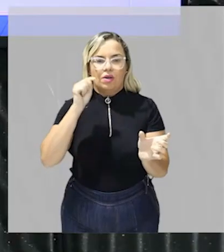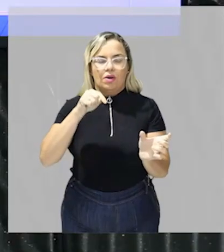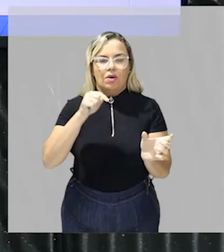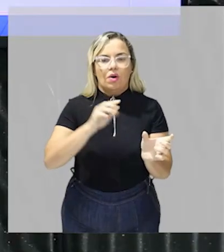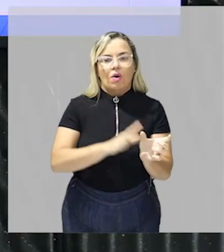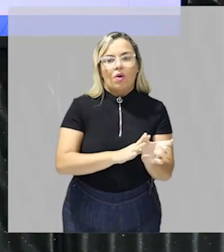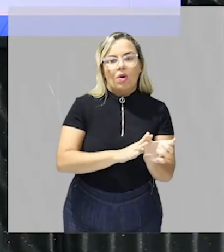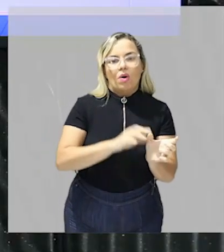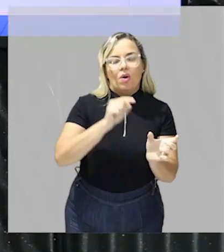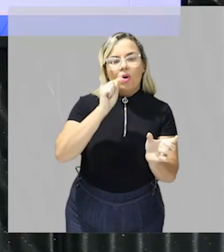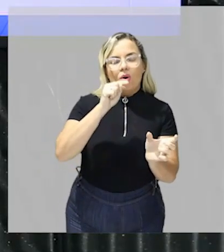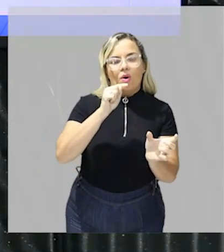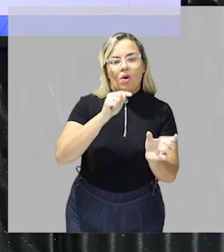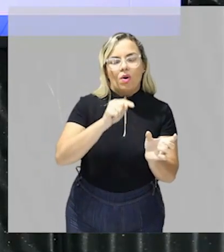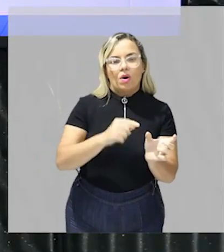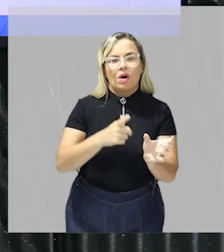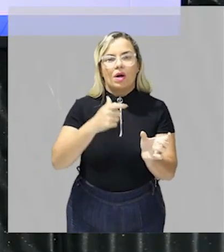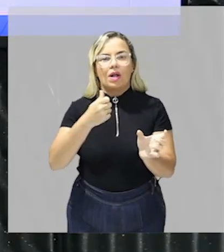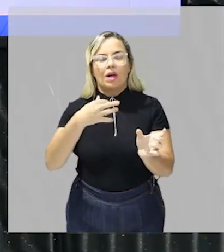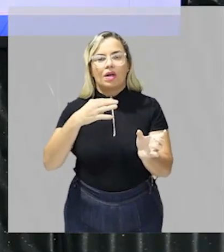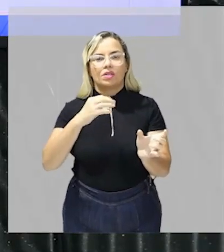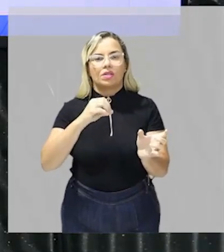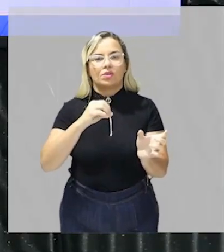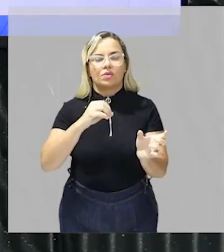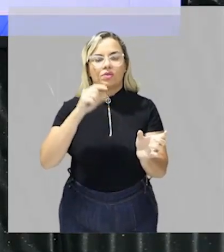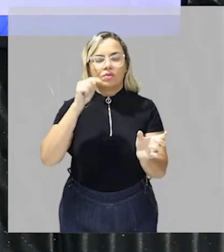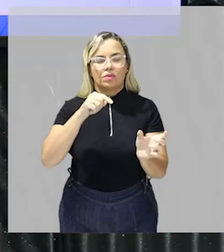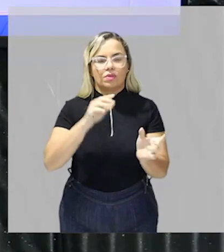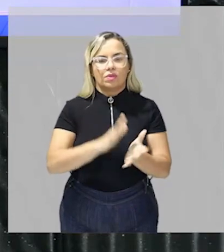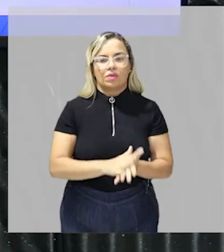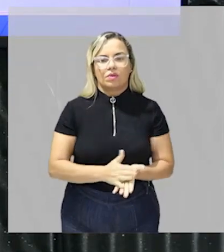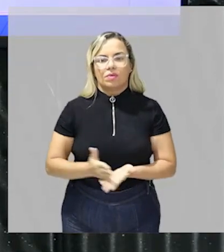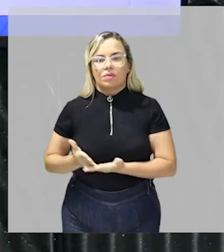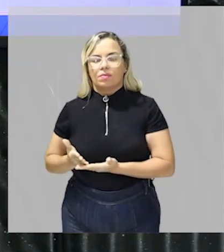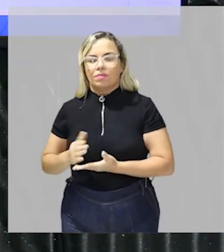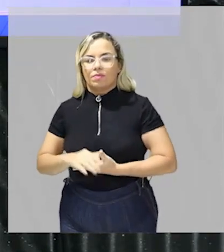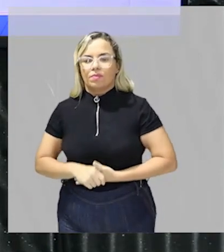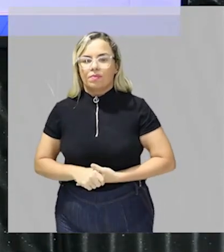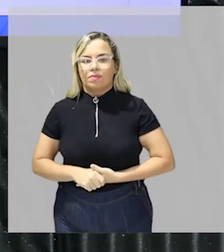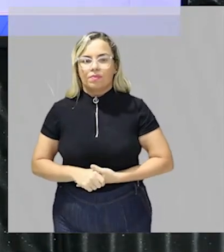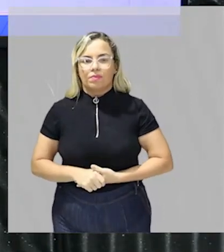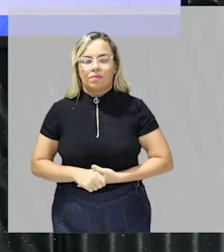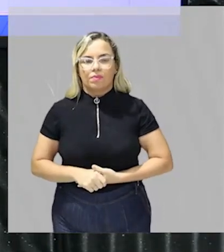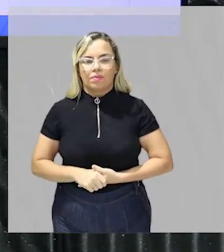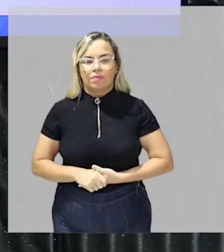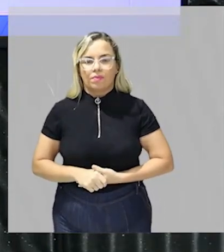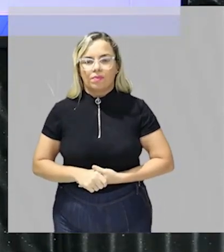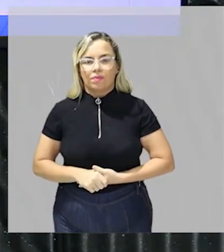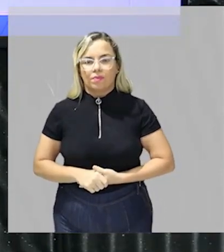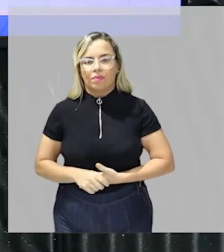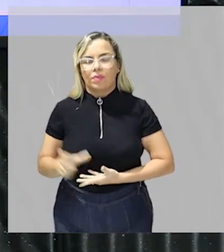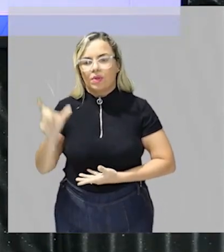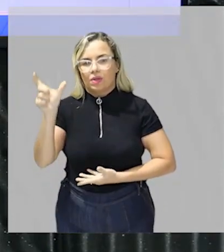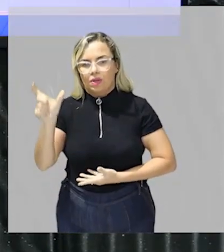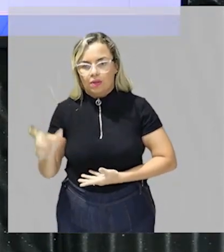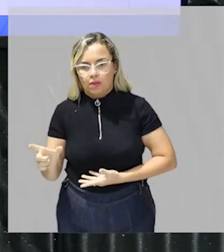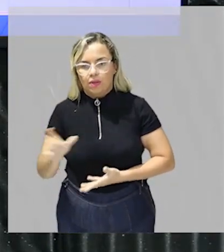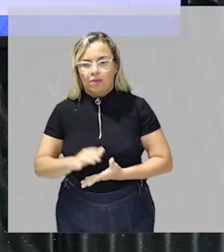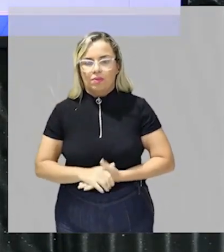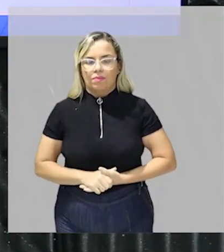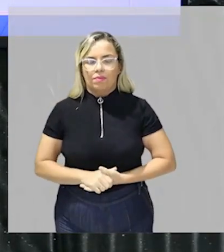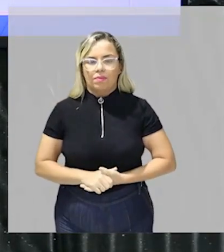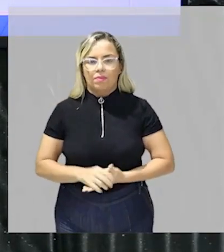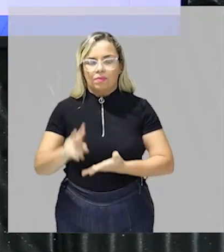português que em espanhol chama latilde latilde tá então como dado que